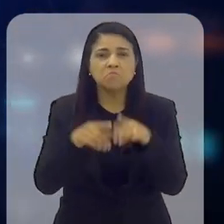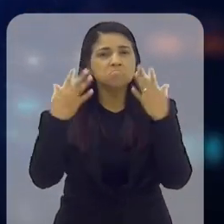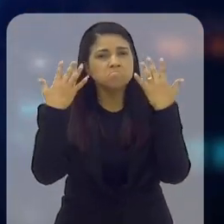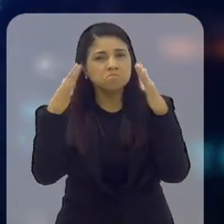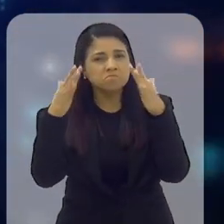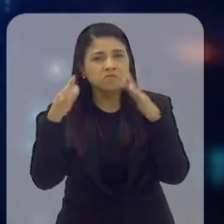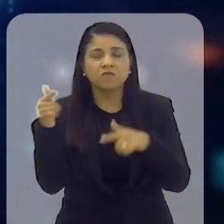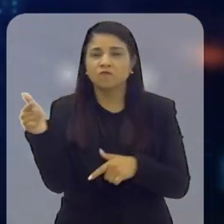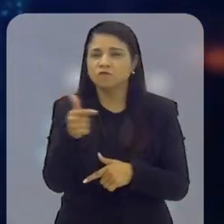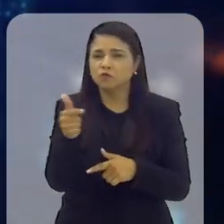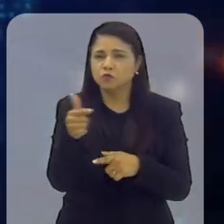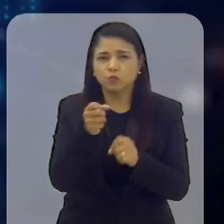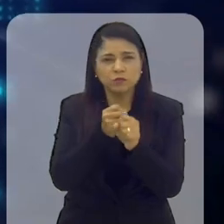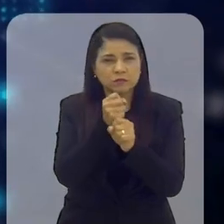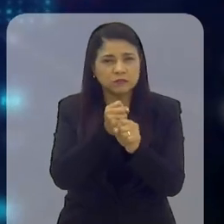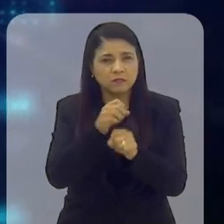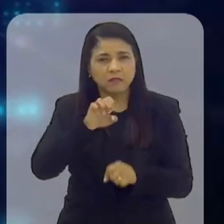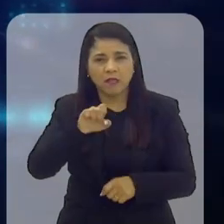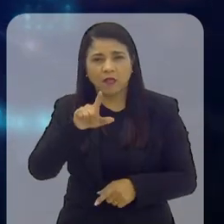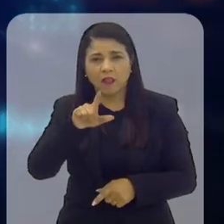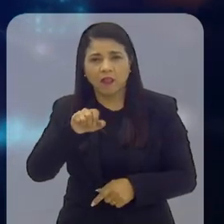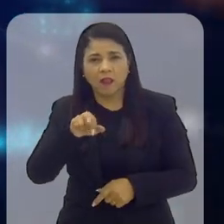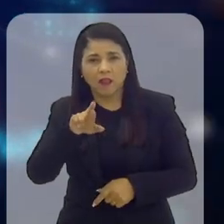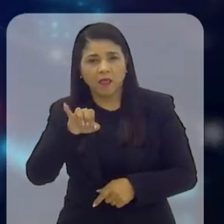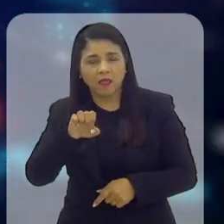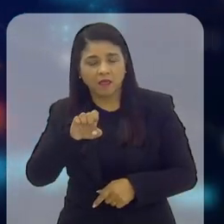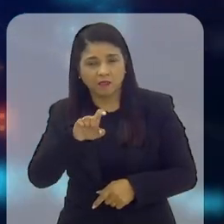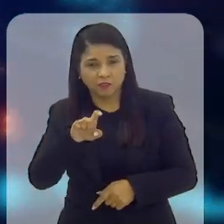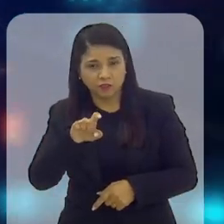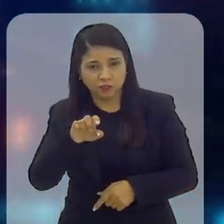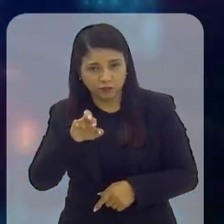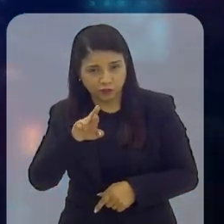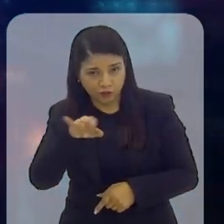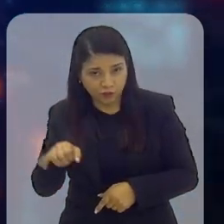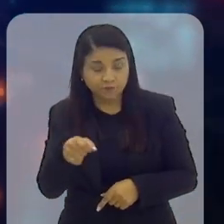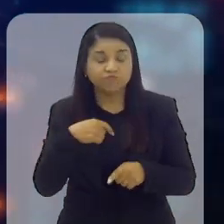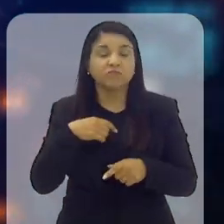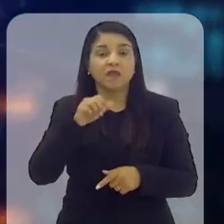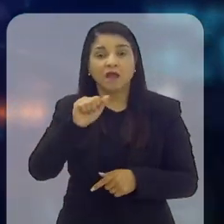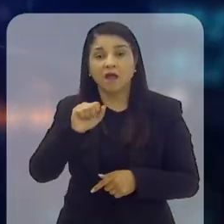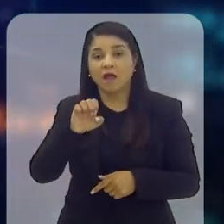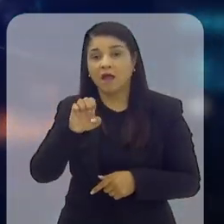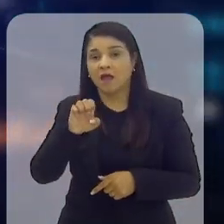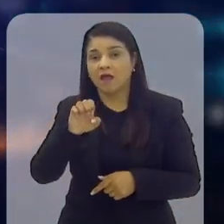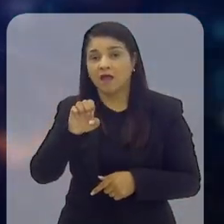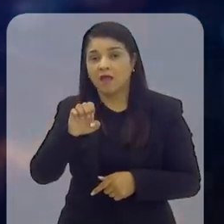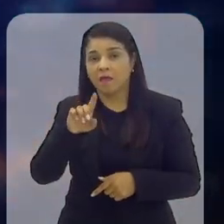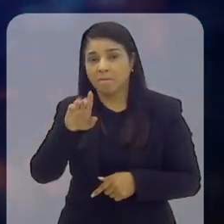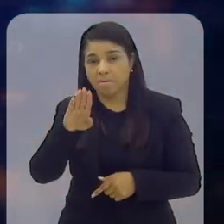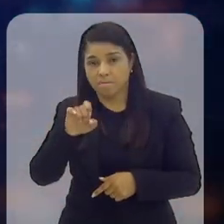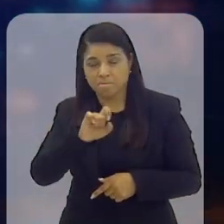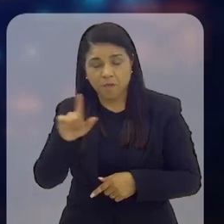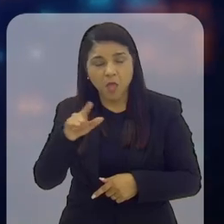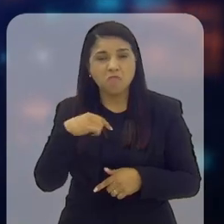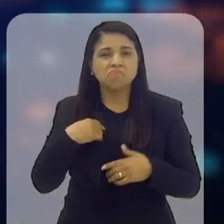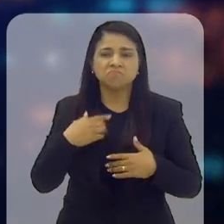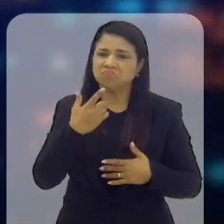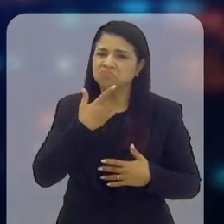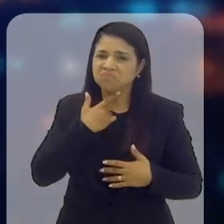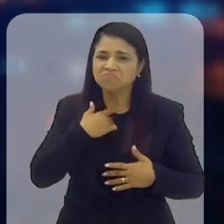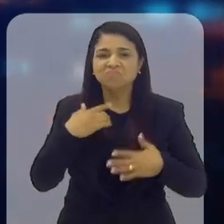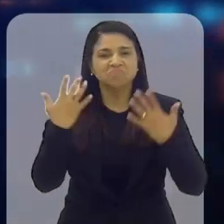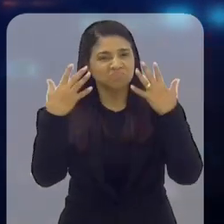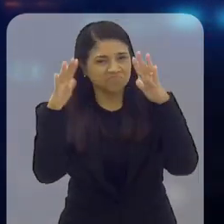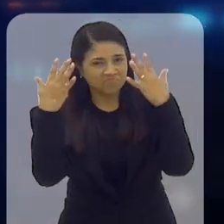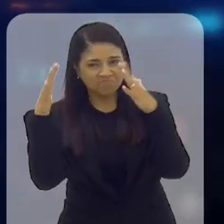Então, eu estou aqui para parabenizar os 22 anos da ALERJ. A Abel está muito satisfeita com